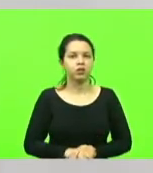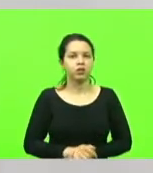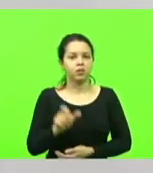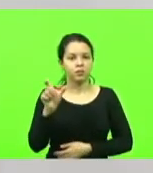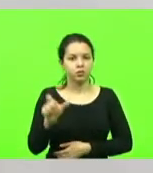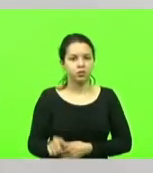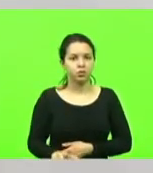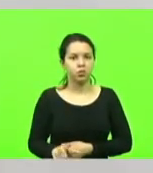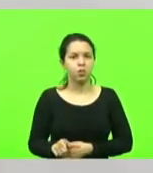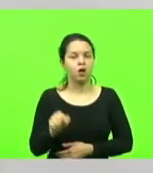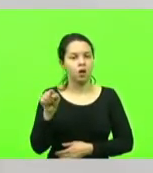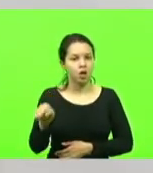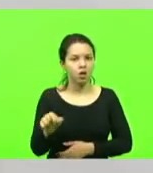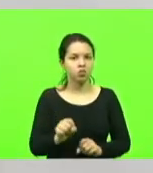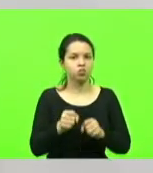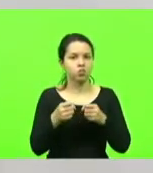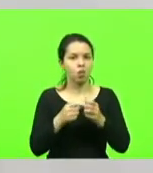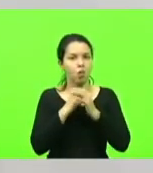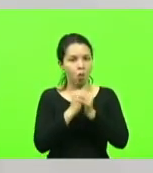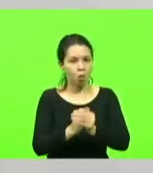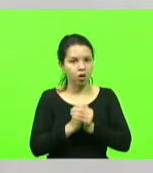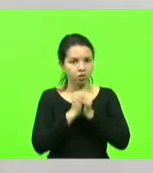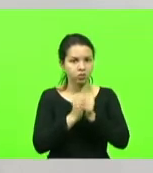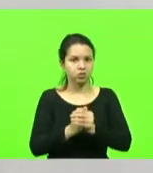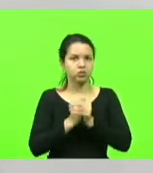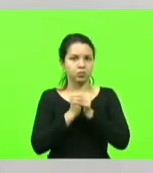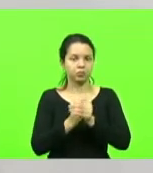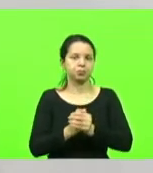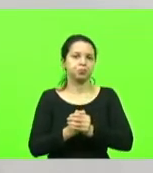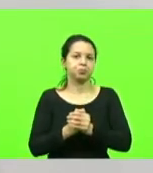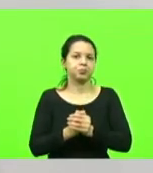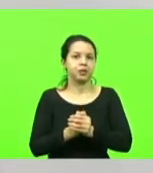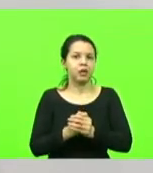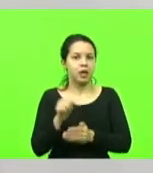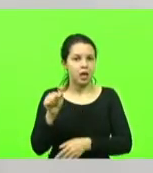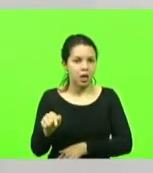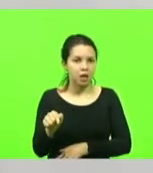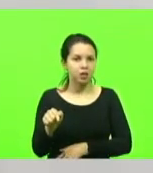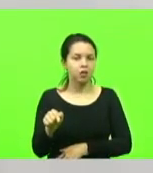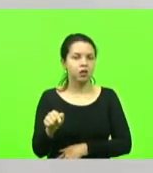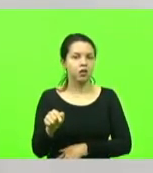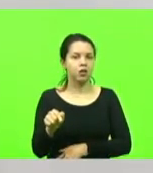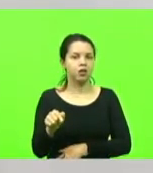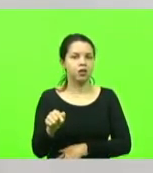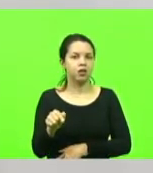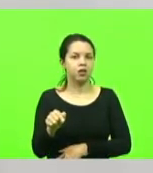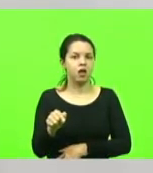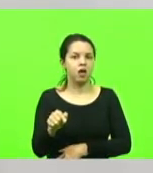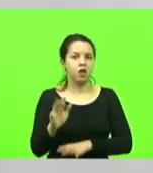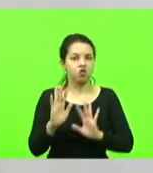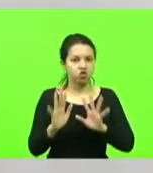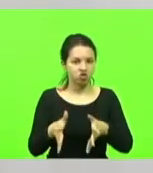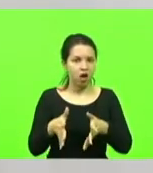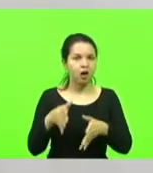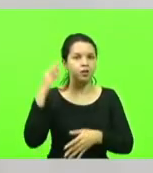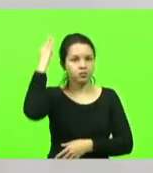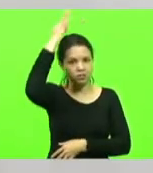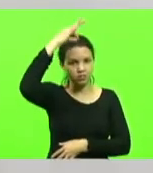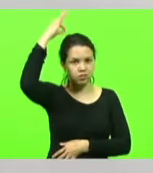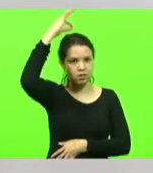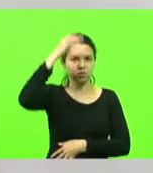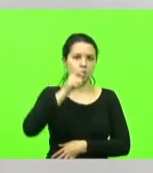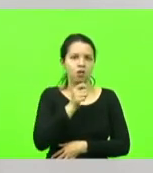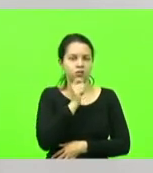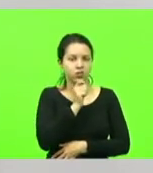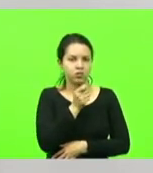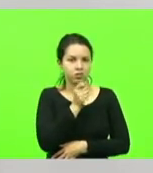oração. Frei Egídio Moshini não foi ainda canonizado pela Igreja Católica, mas para todos